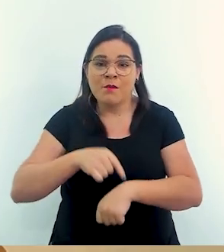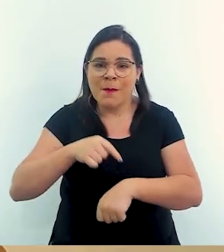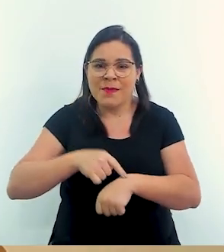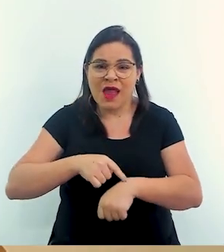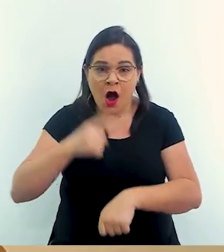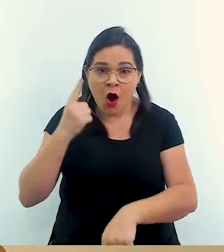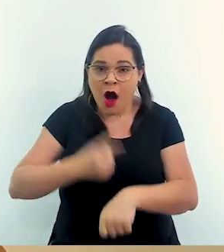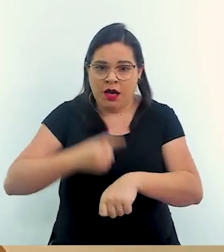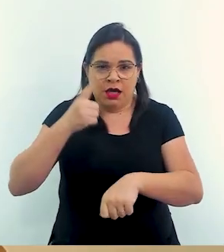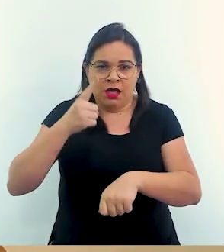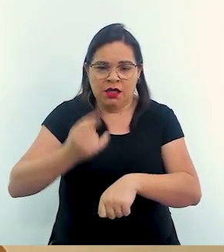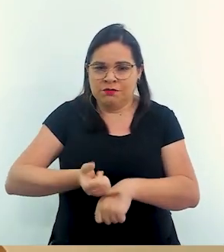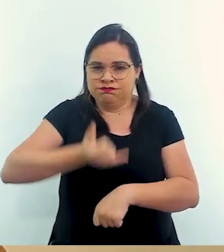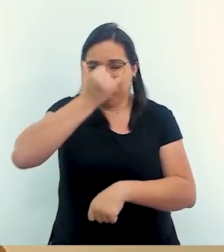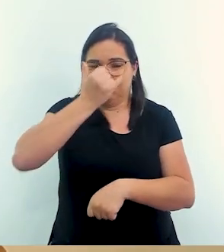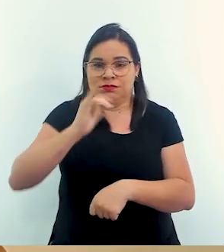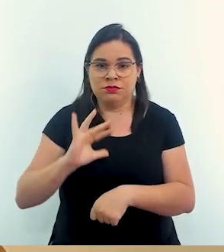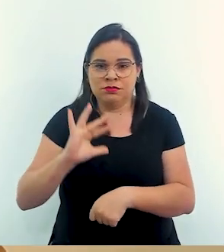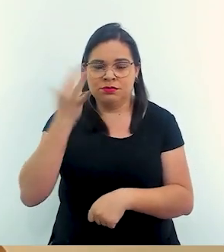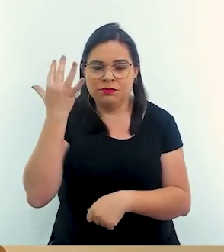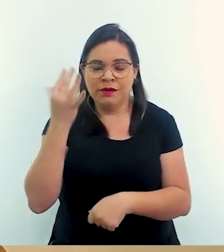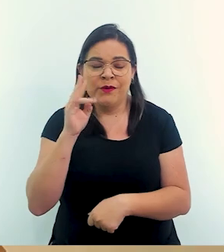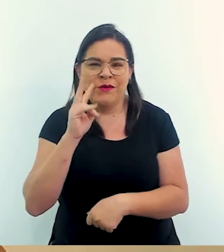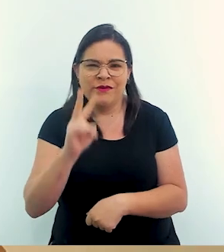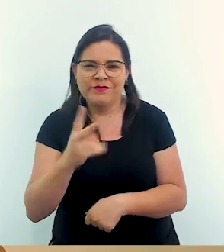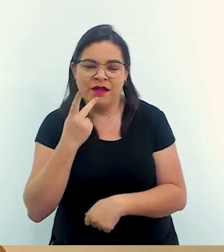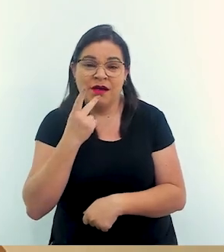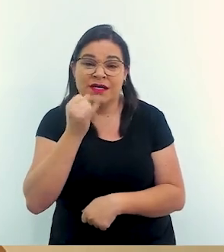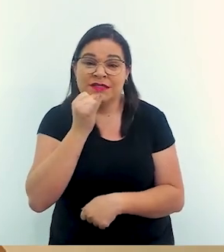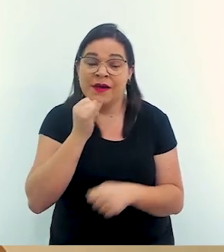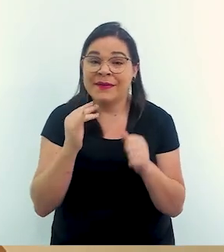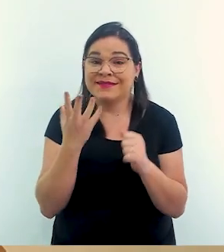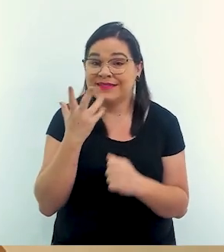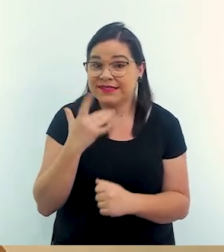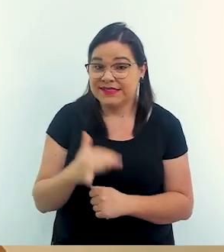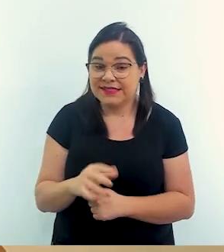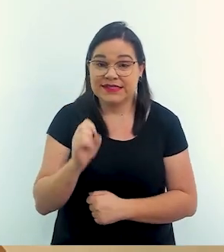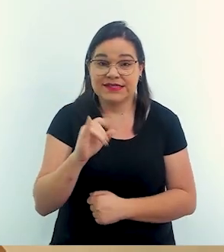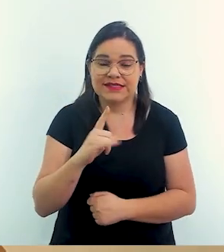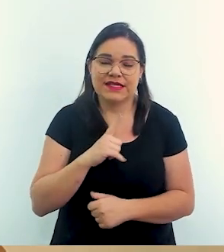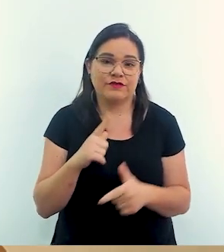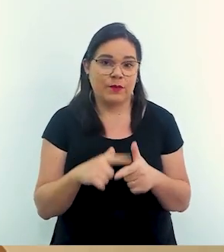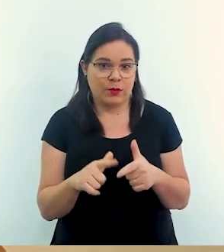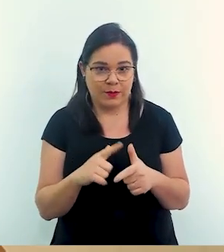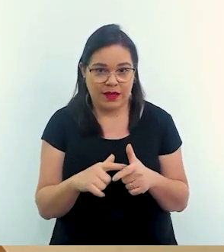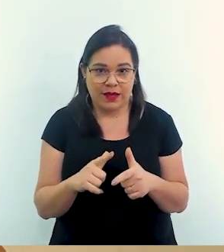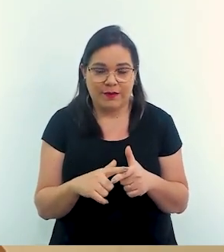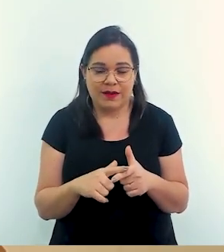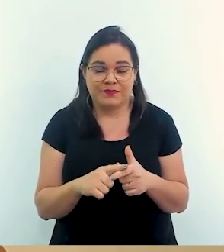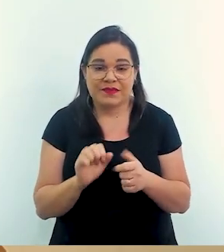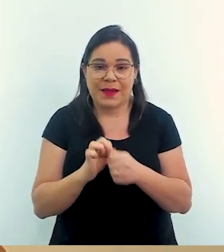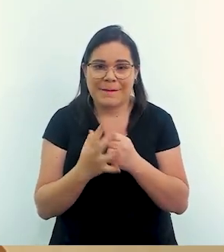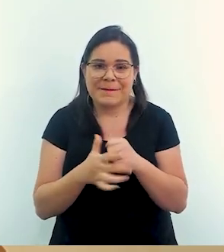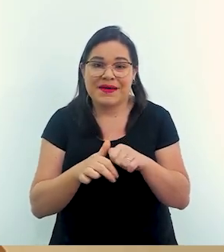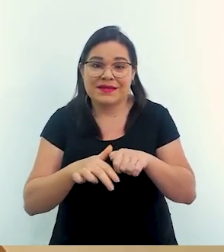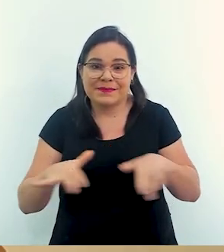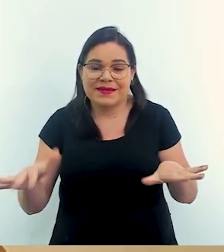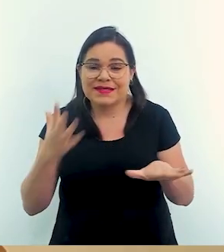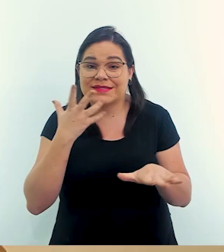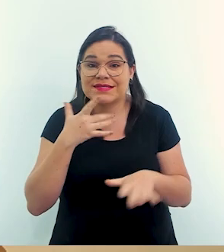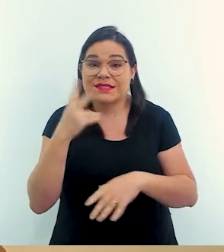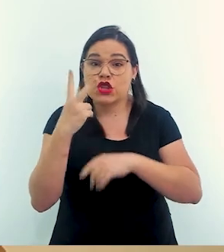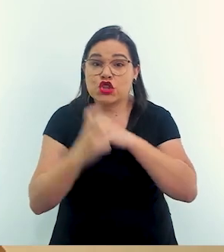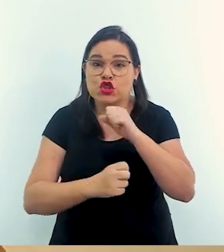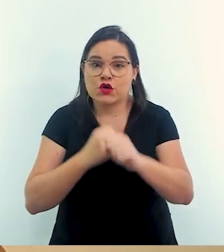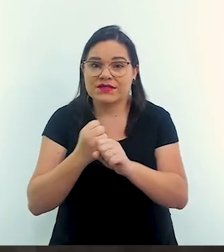momento do desastre que atinge. O que você falou de um exemplo das crianças, imagina, se a gente teve um problema pandemia, onde